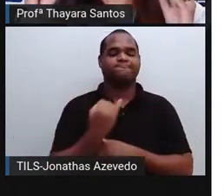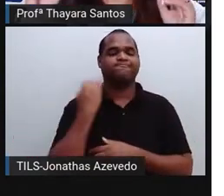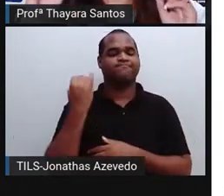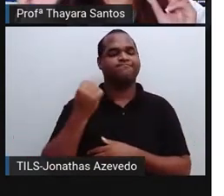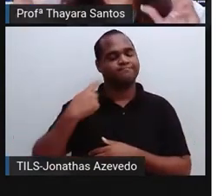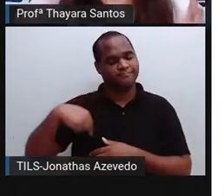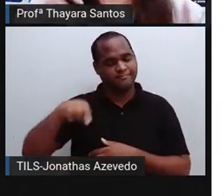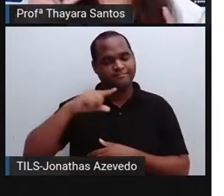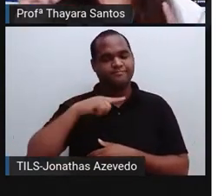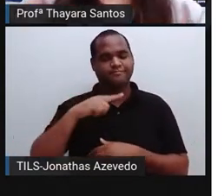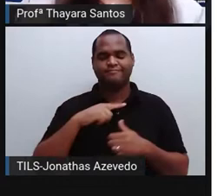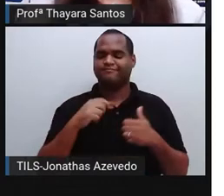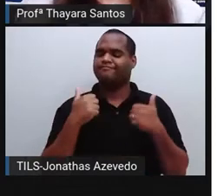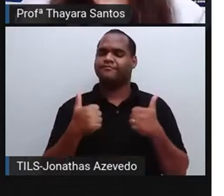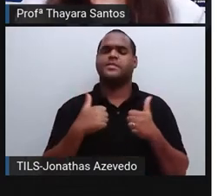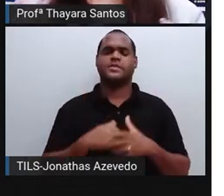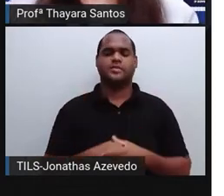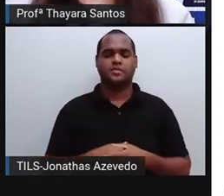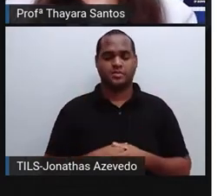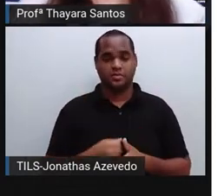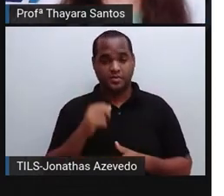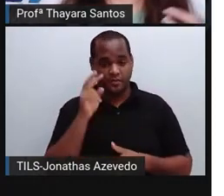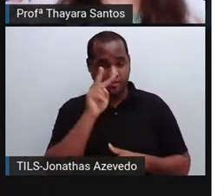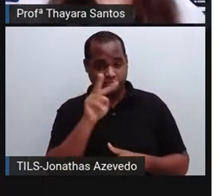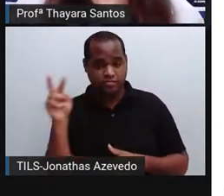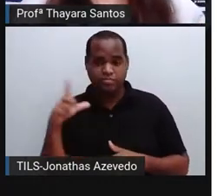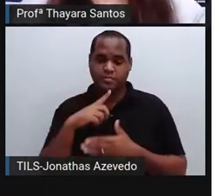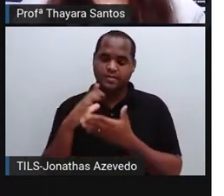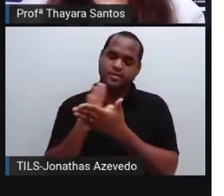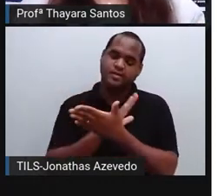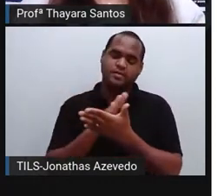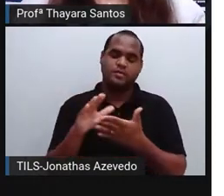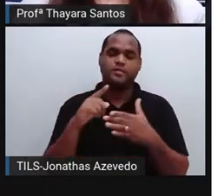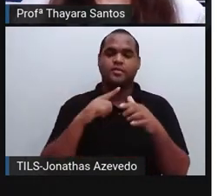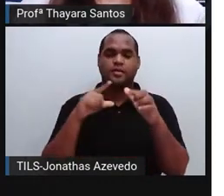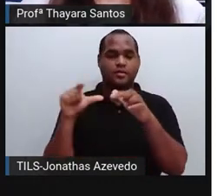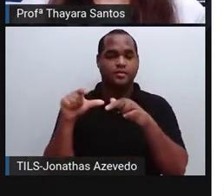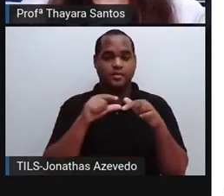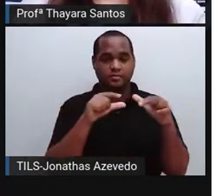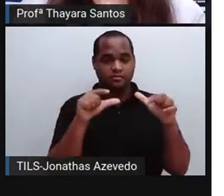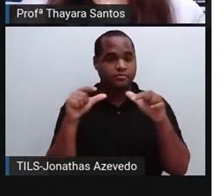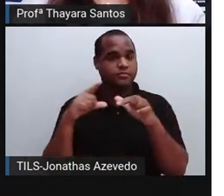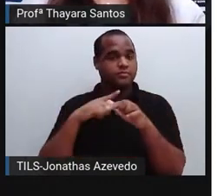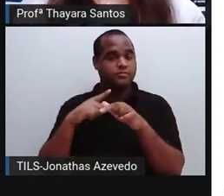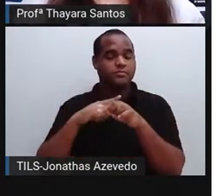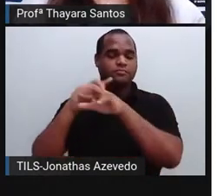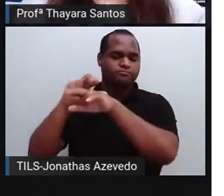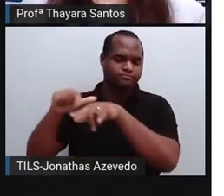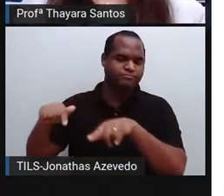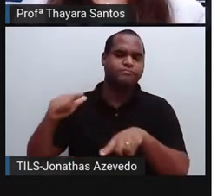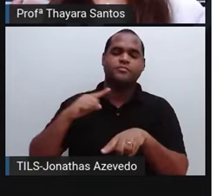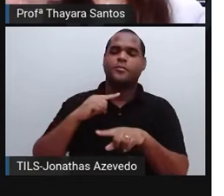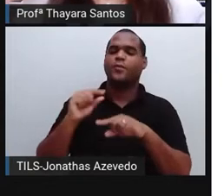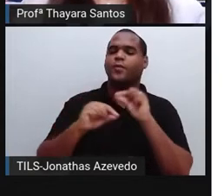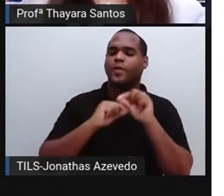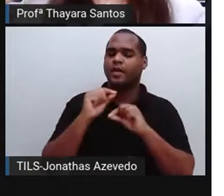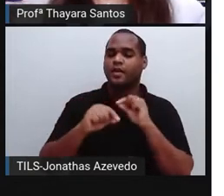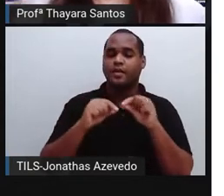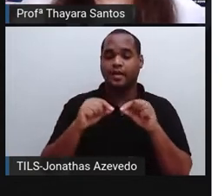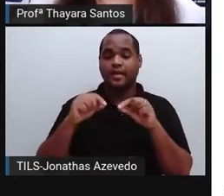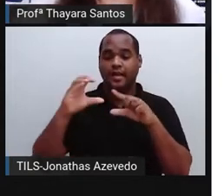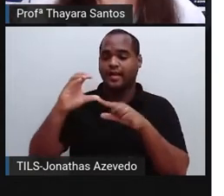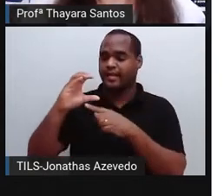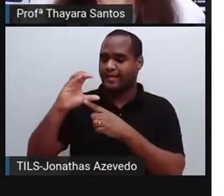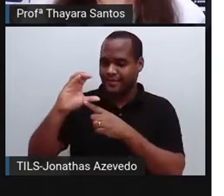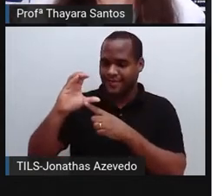porque vocês já devem ter visto também ambientes, lugares que o clima